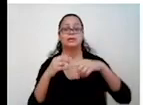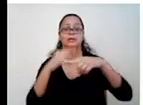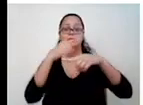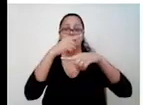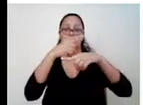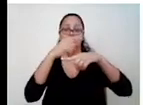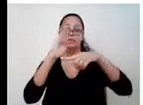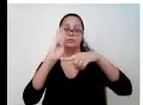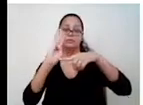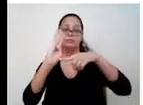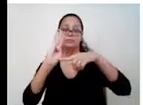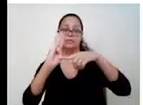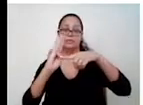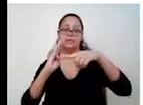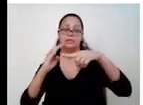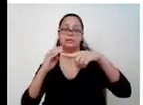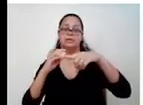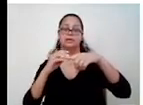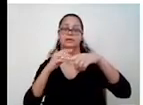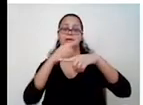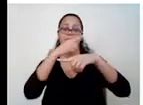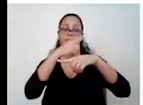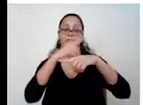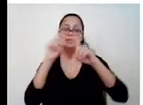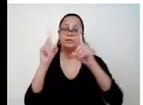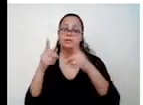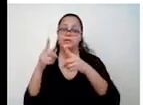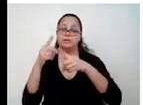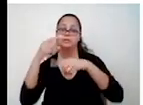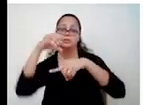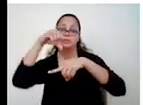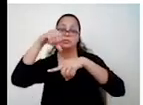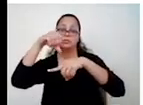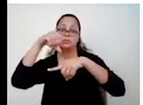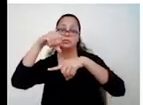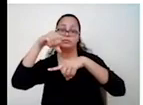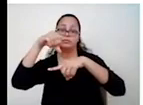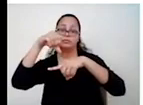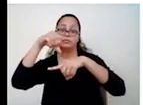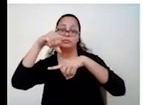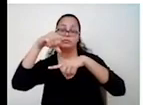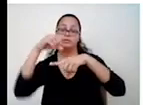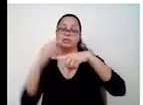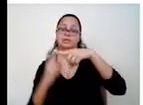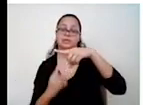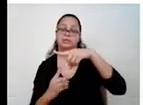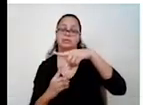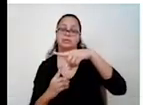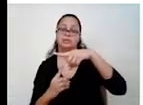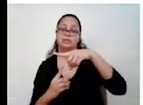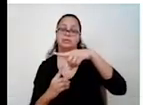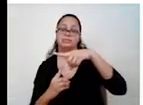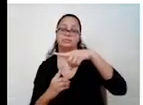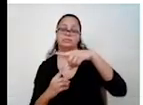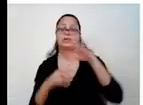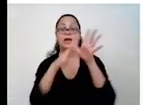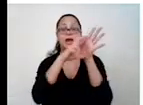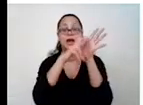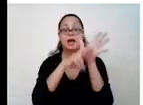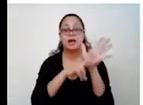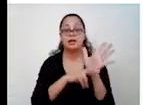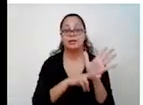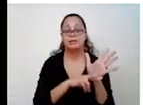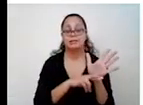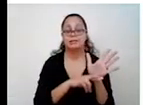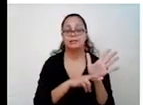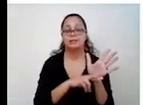O B é mais 9. Coloquei aqui. O A não tem nada. 1. Aqui, a regra de sinal. A ponta de vezes e